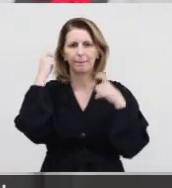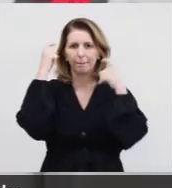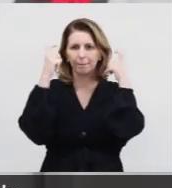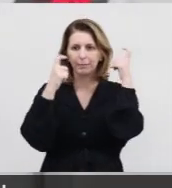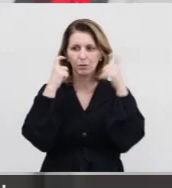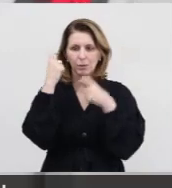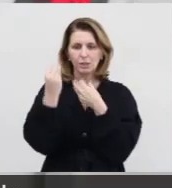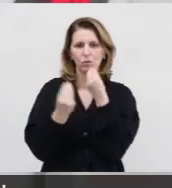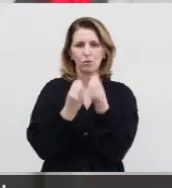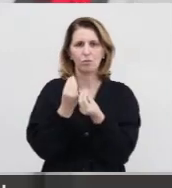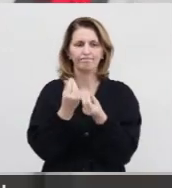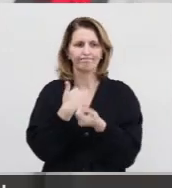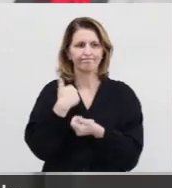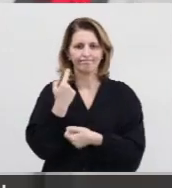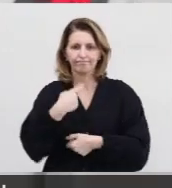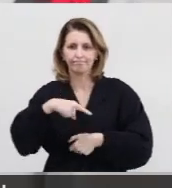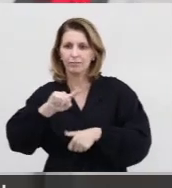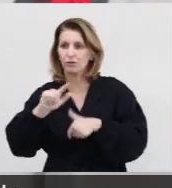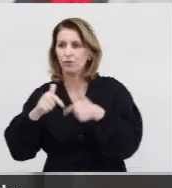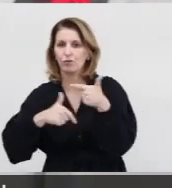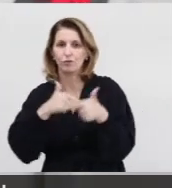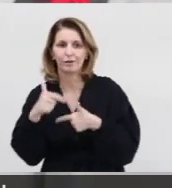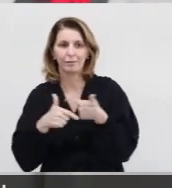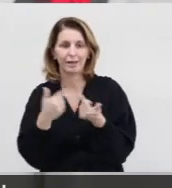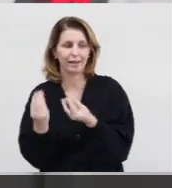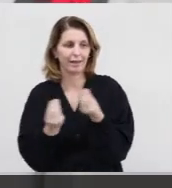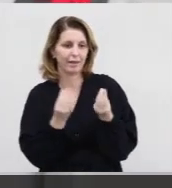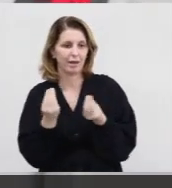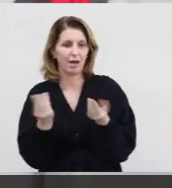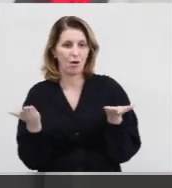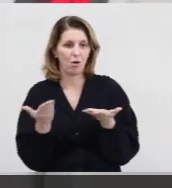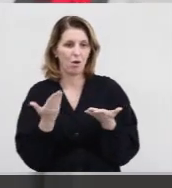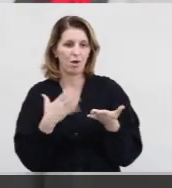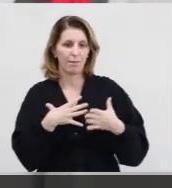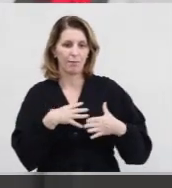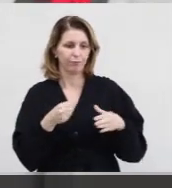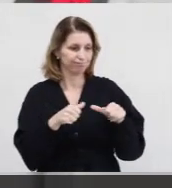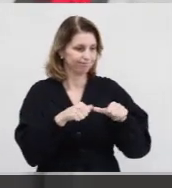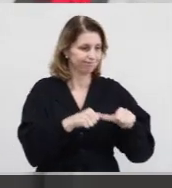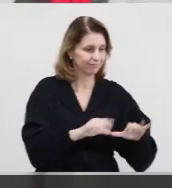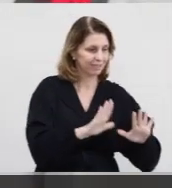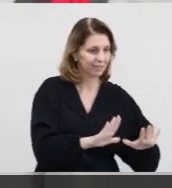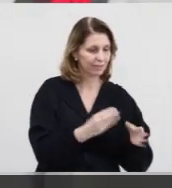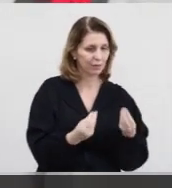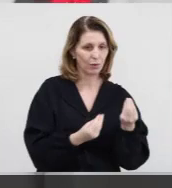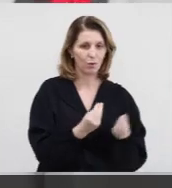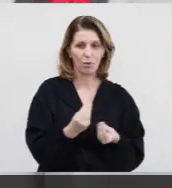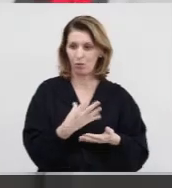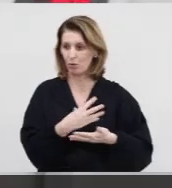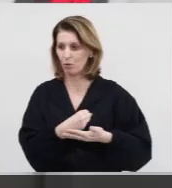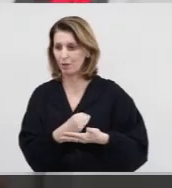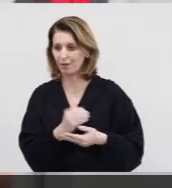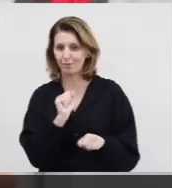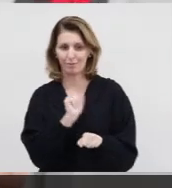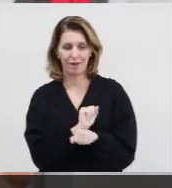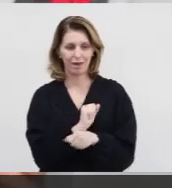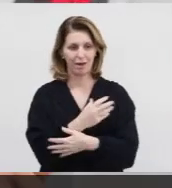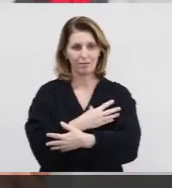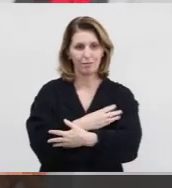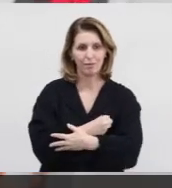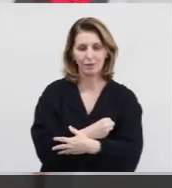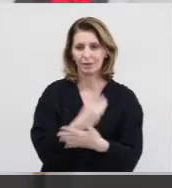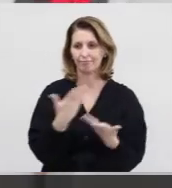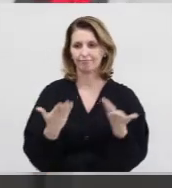no sentido de cuidados. Eu vou ter que trabalhar, vou ter que deixar meu filho, será que eu vou ter